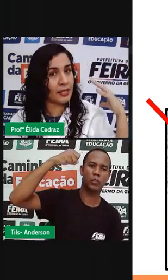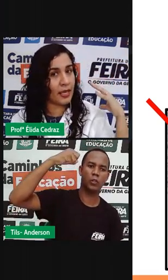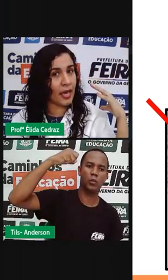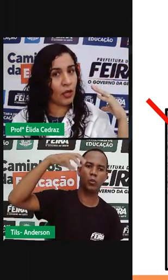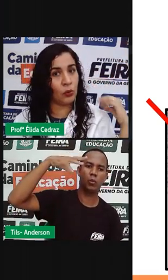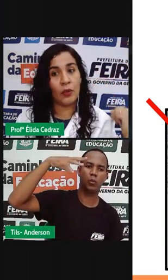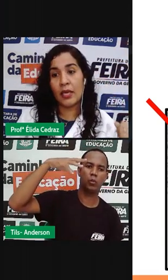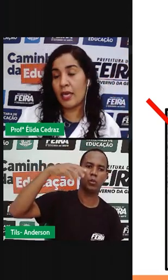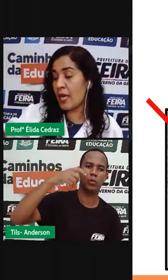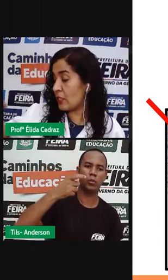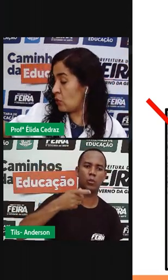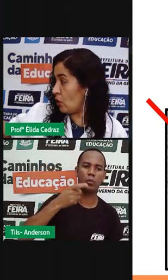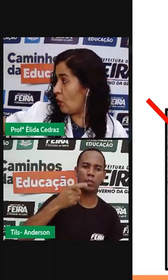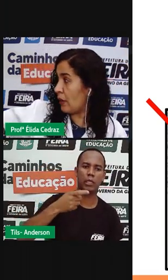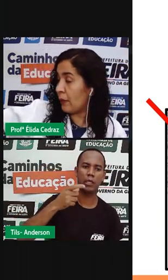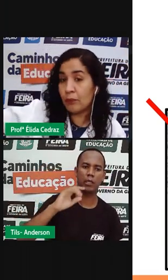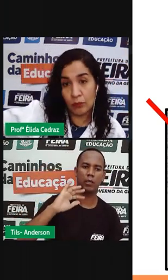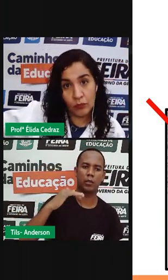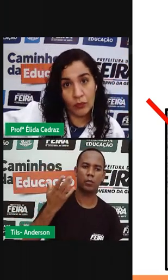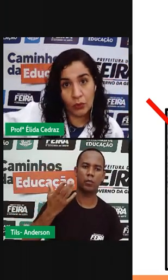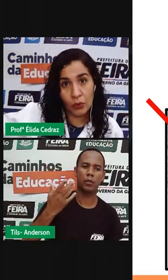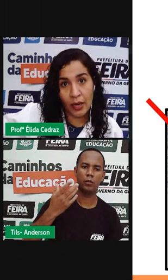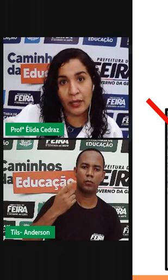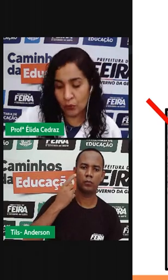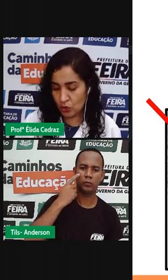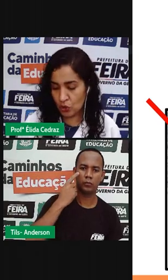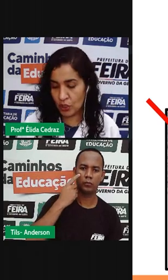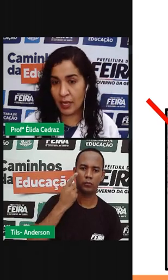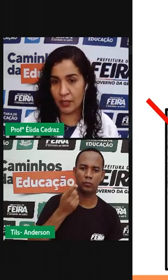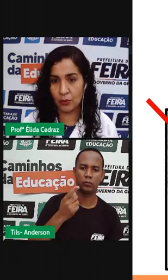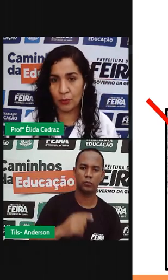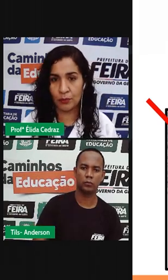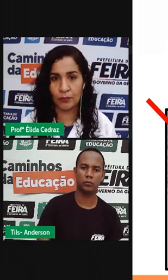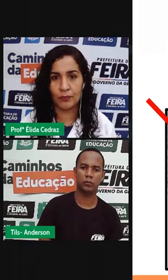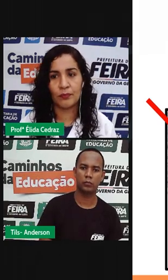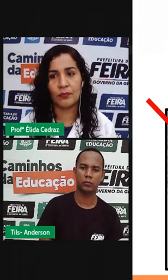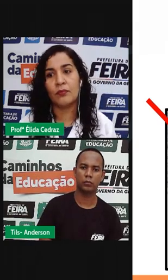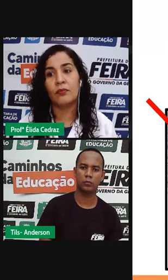esquerdo e a sombra do lado direito.